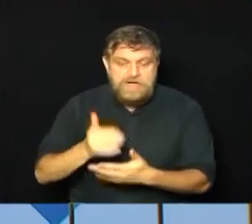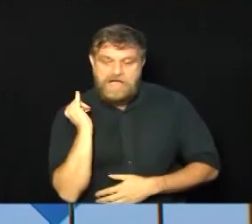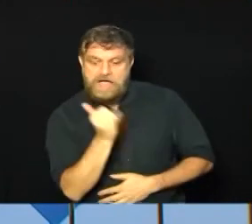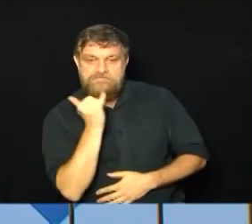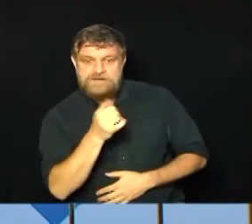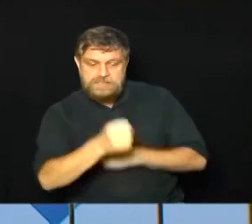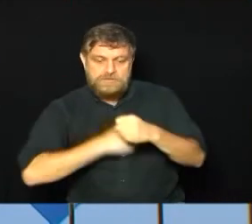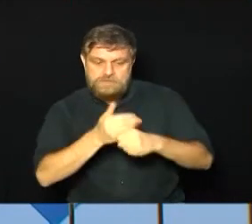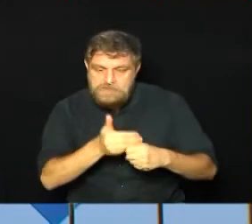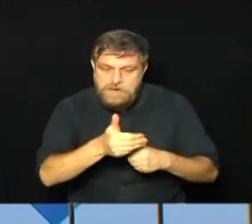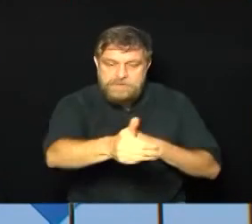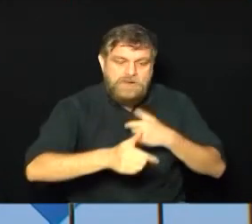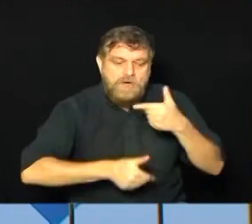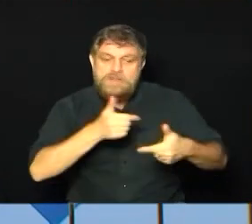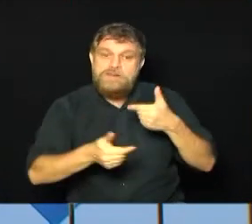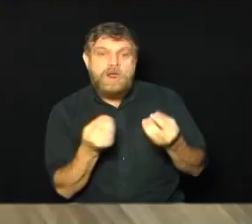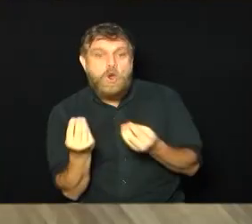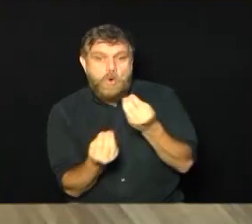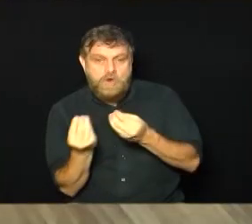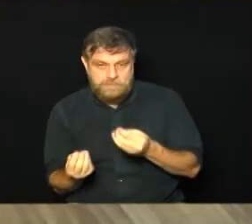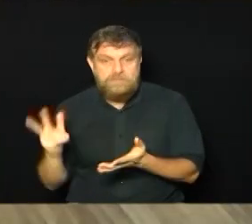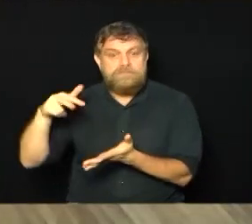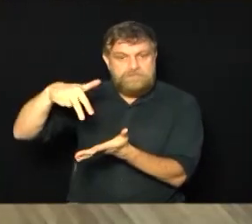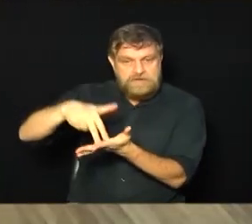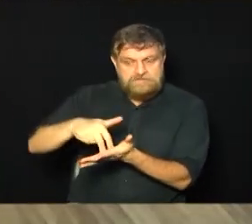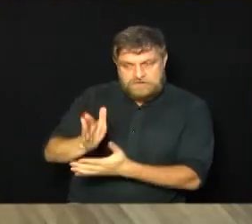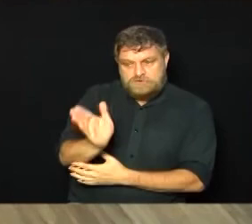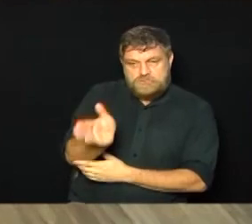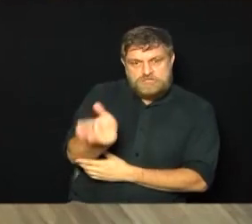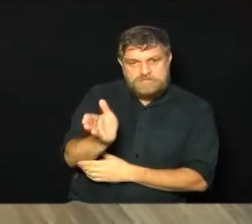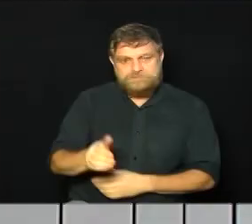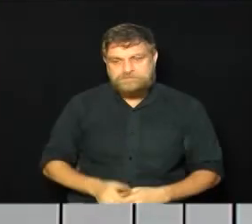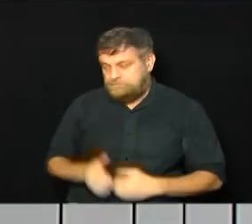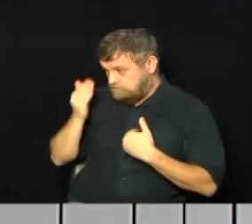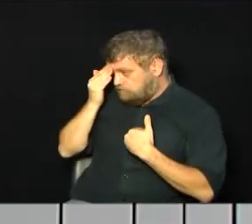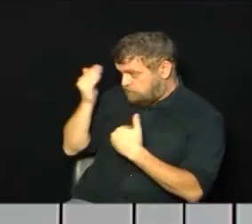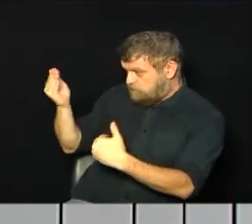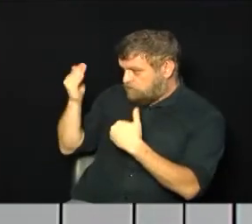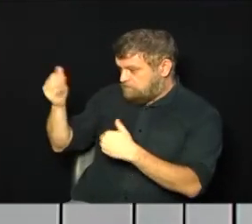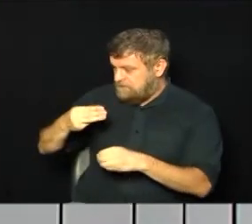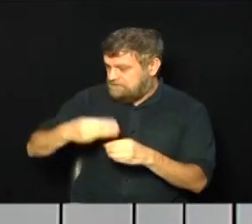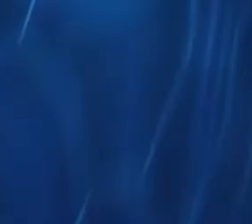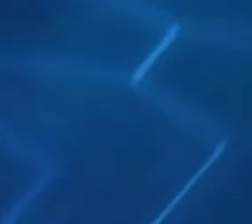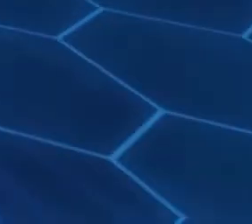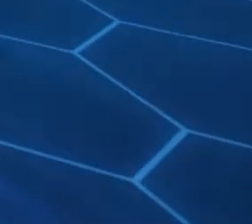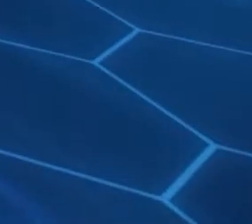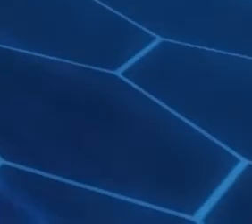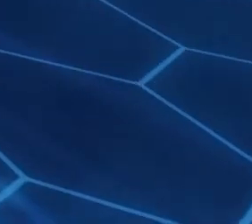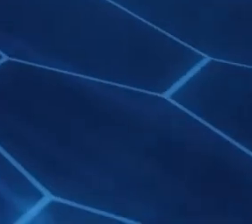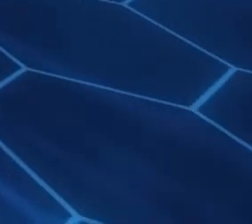ser os trabalhos ao longo deste ano e daqui a pouquinho eu volto já já. Tá bom, então, muito obrigado, Vivi, pelas informações aqui da Metrópole de Campinas.